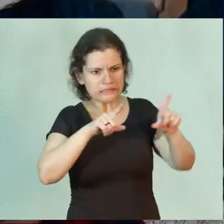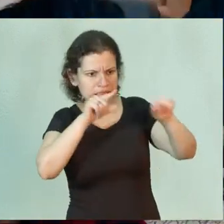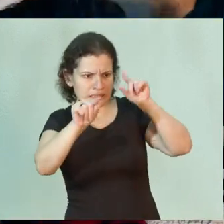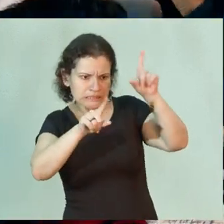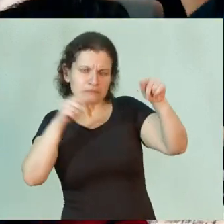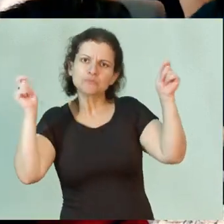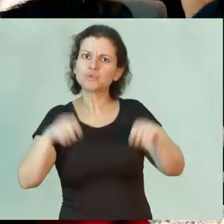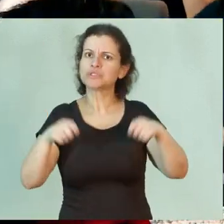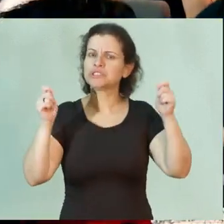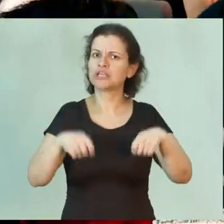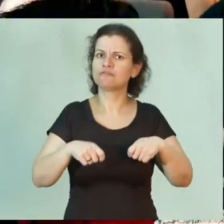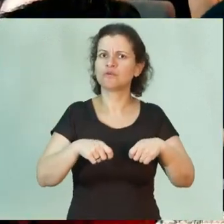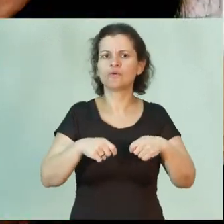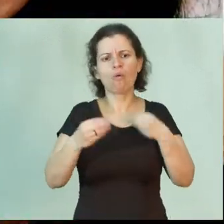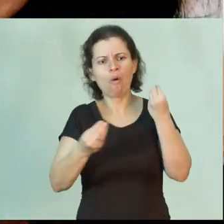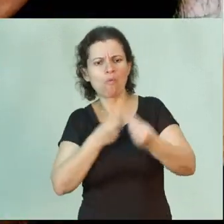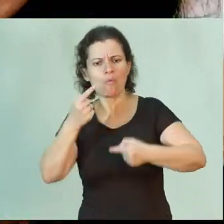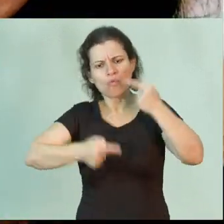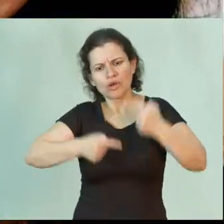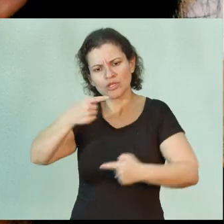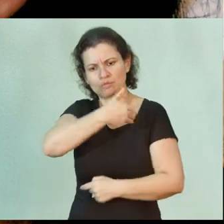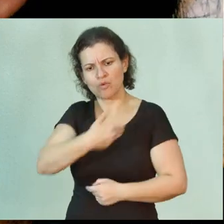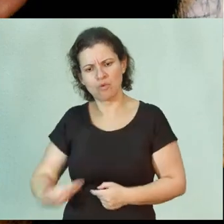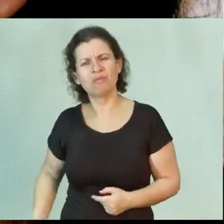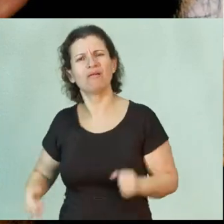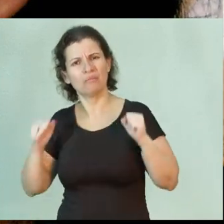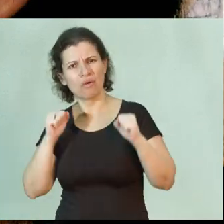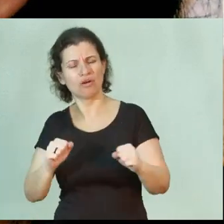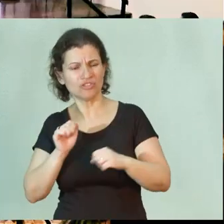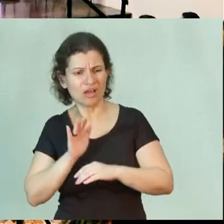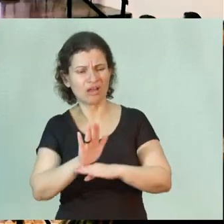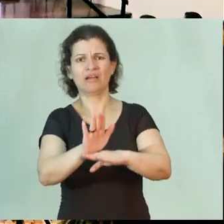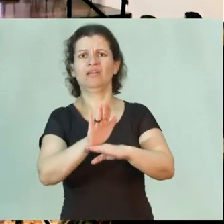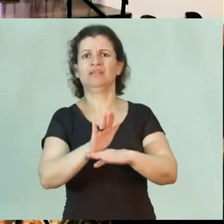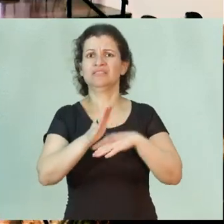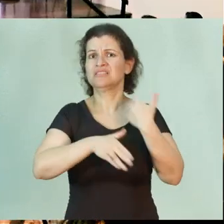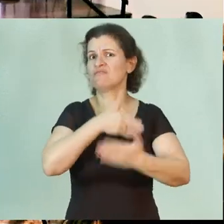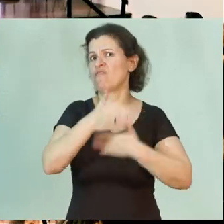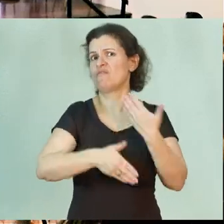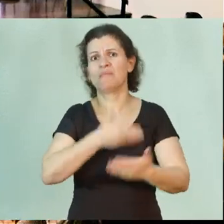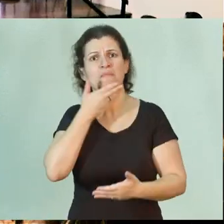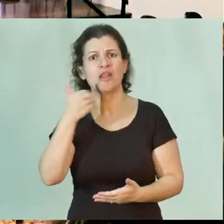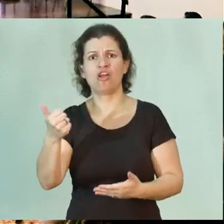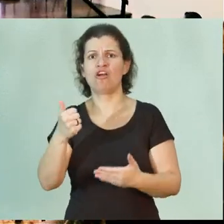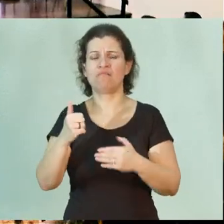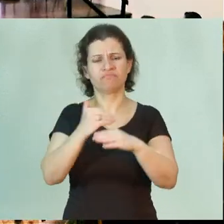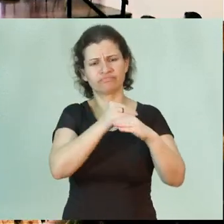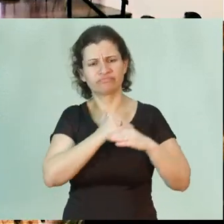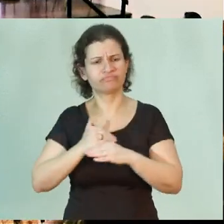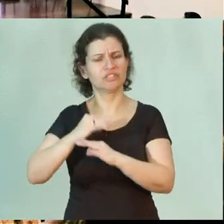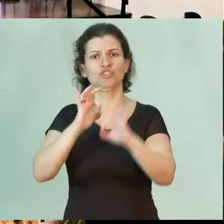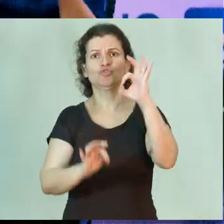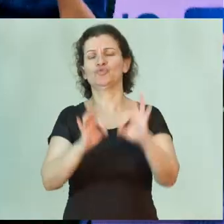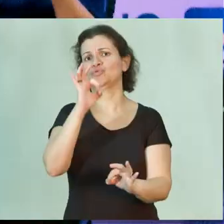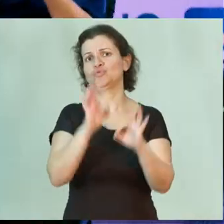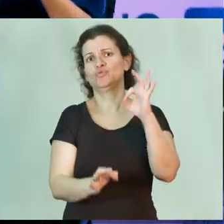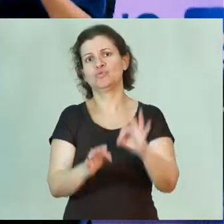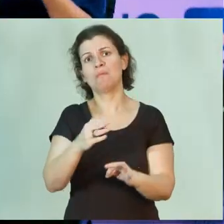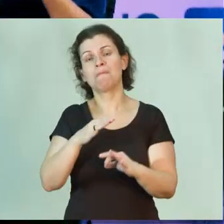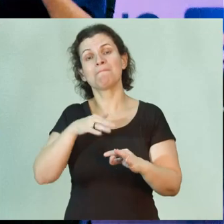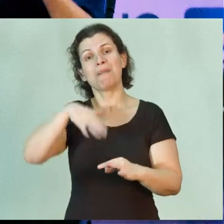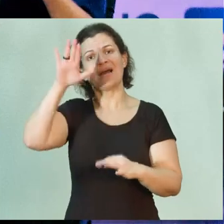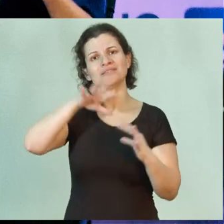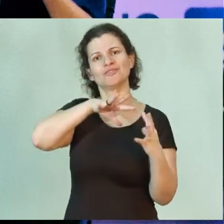possíveis, desenhos de políticas públicas que possam produzir um desenvolvimento mais harmônico, mais justo e mais